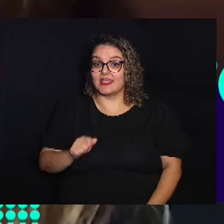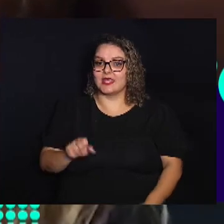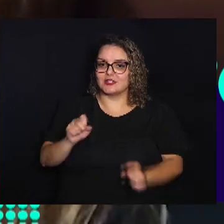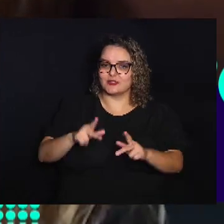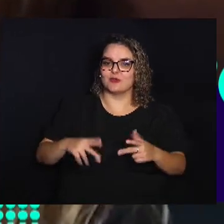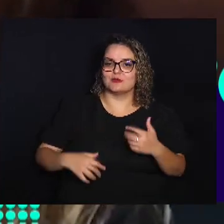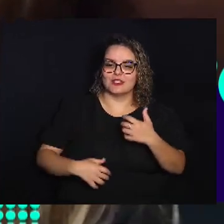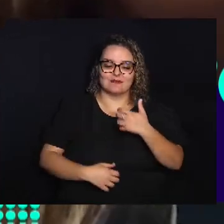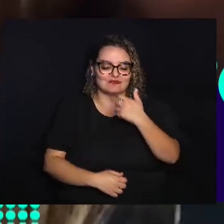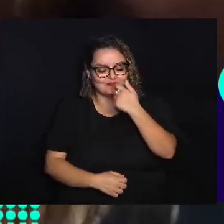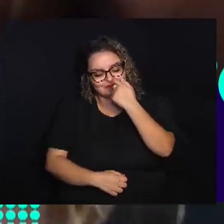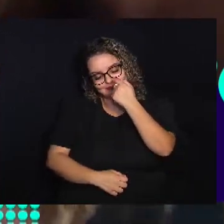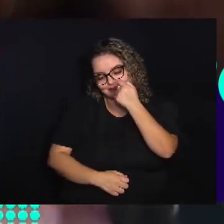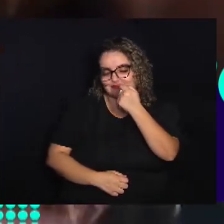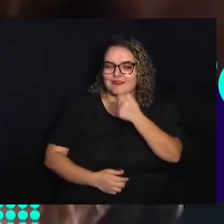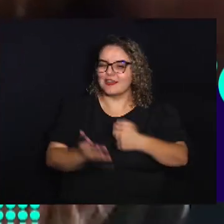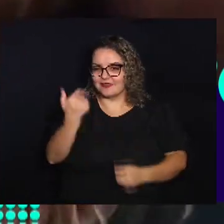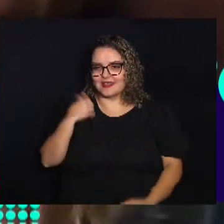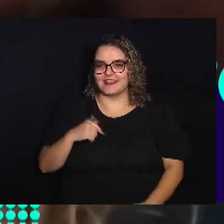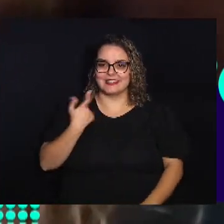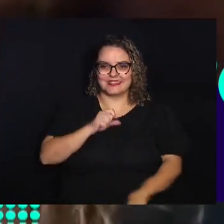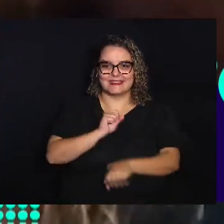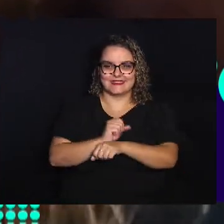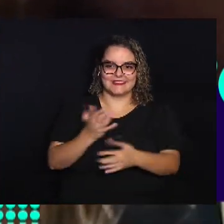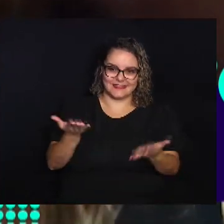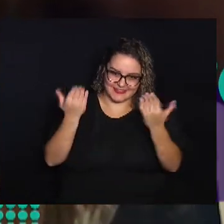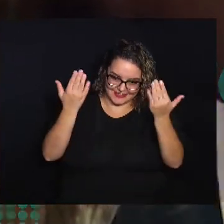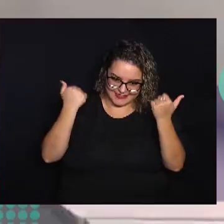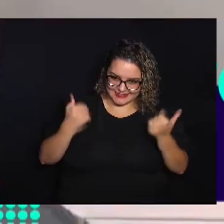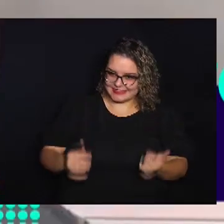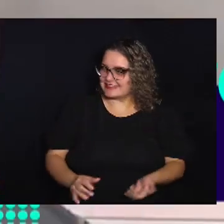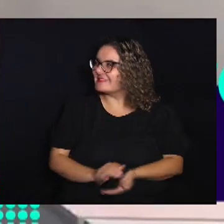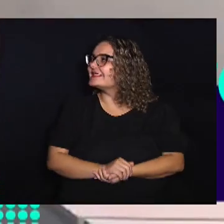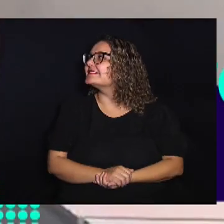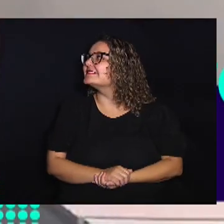Não fique fora dessa Hein A gente tá esperando Todo mundo Vamos que vamos